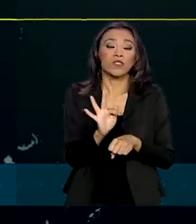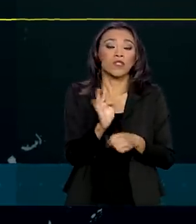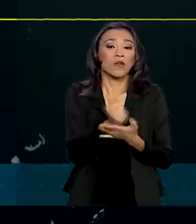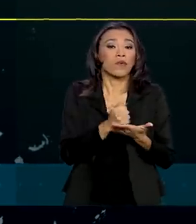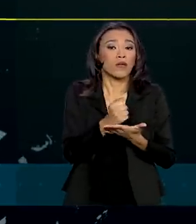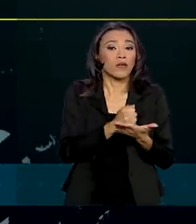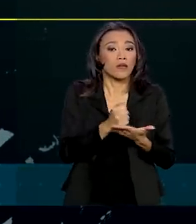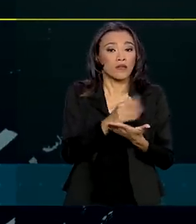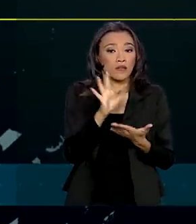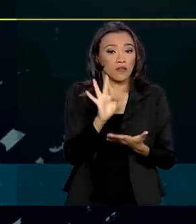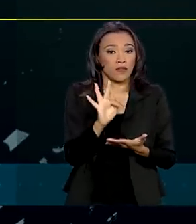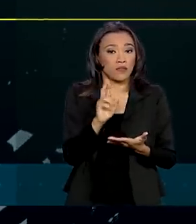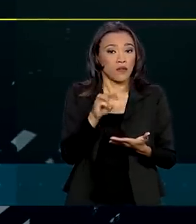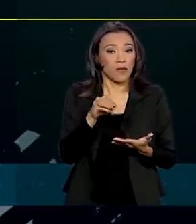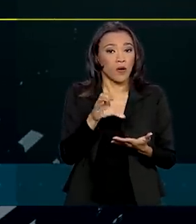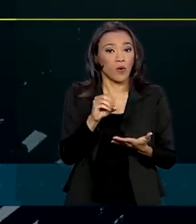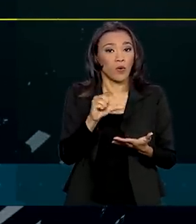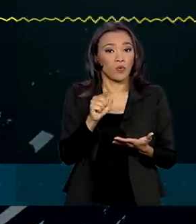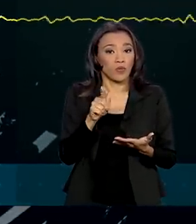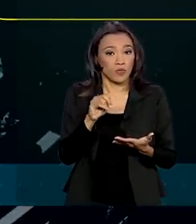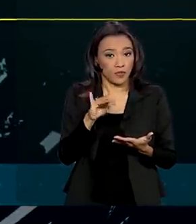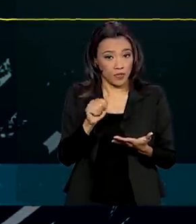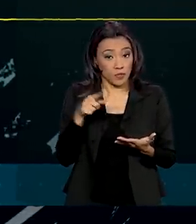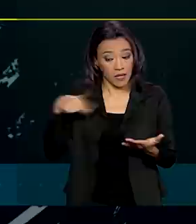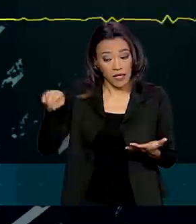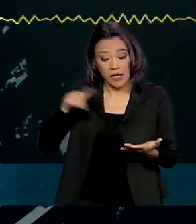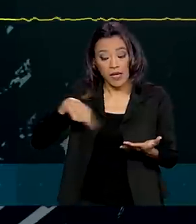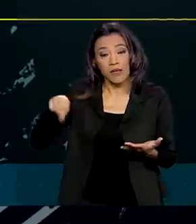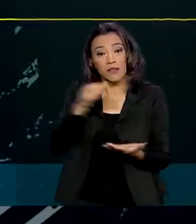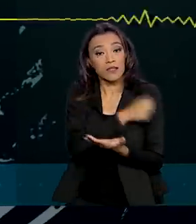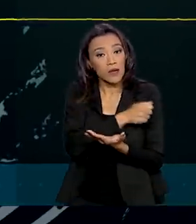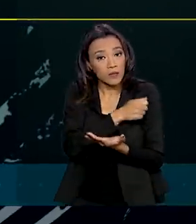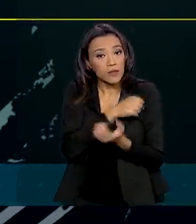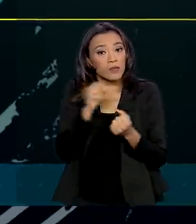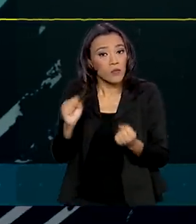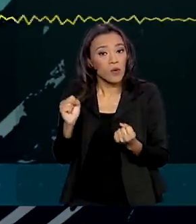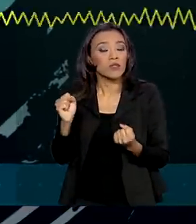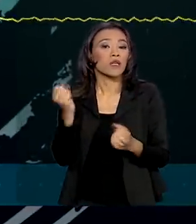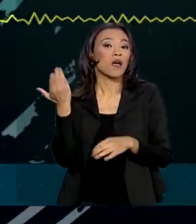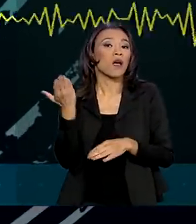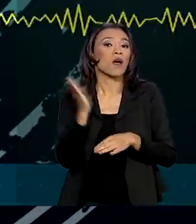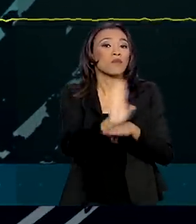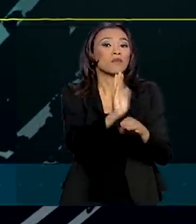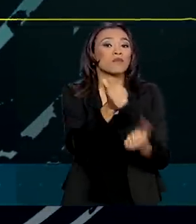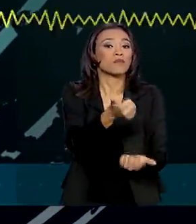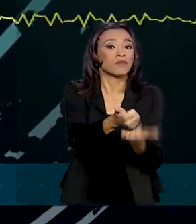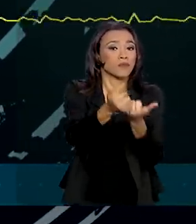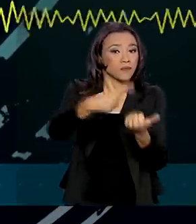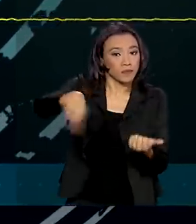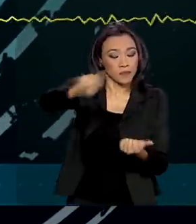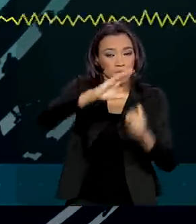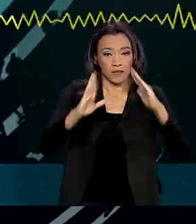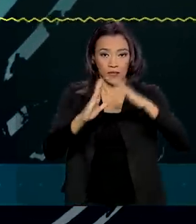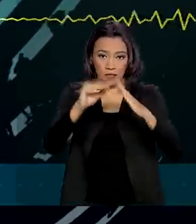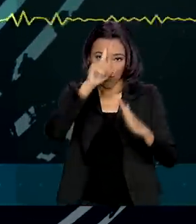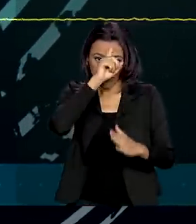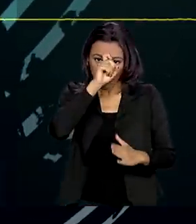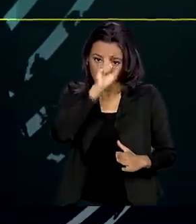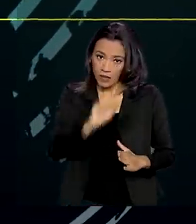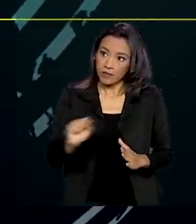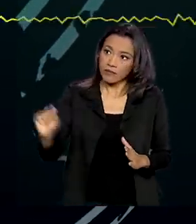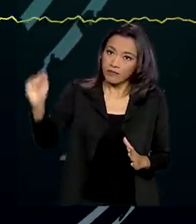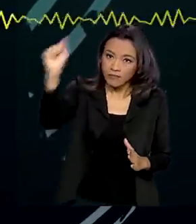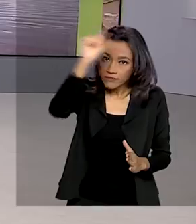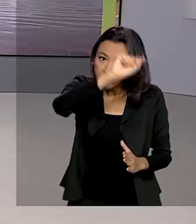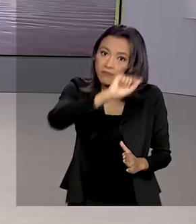podem ajudar nos hospitais, até mesmo nas farmácias, impostos de